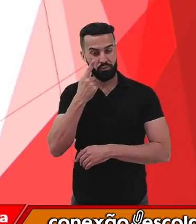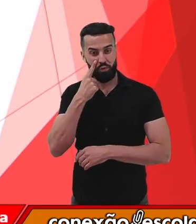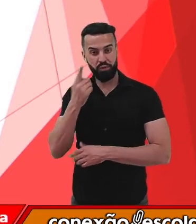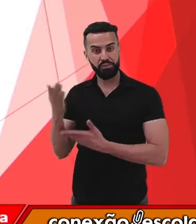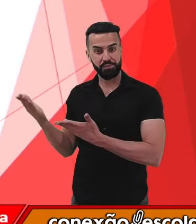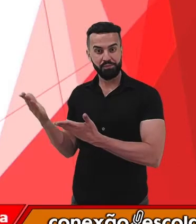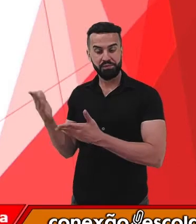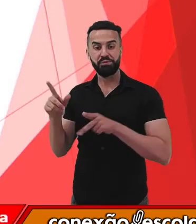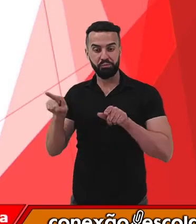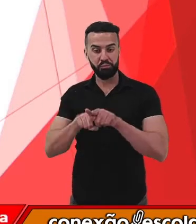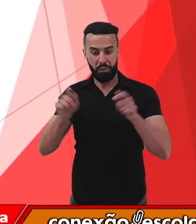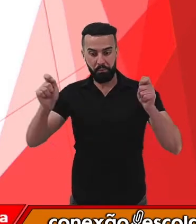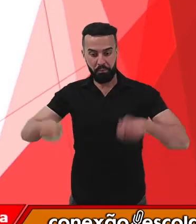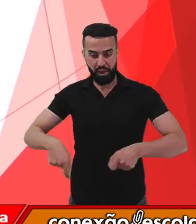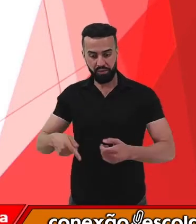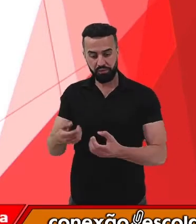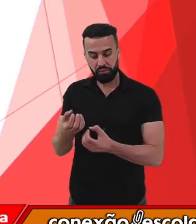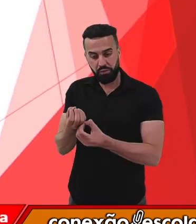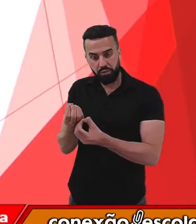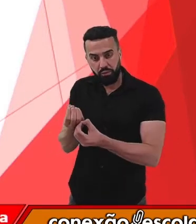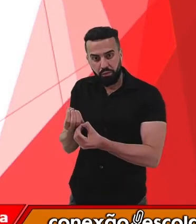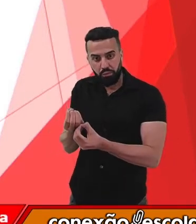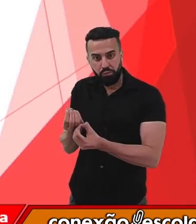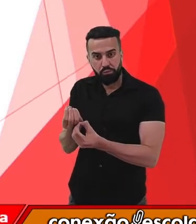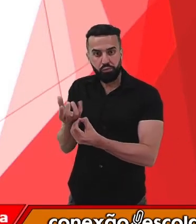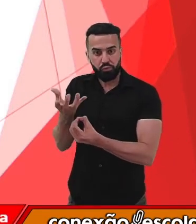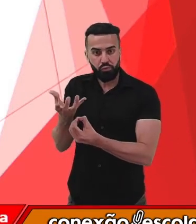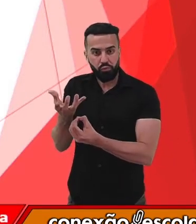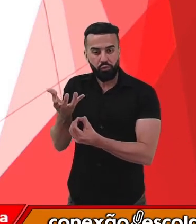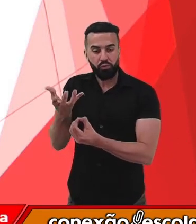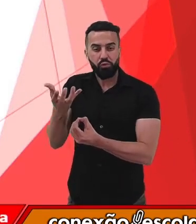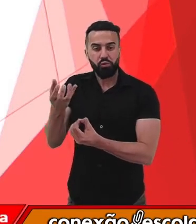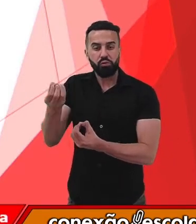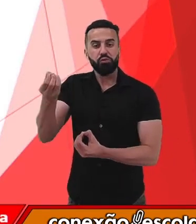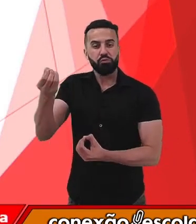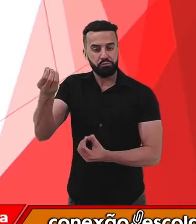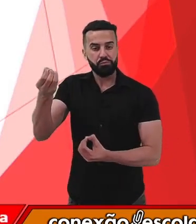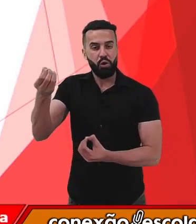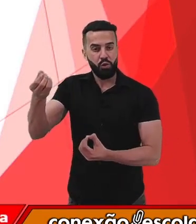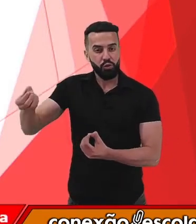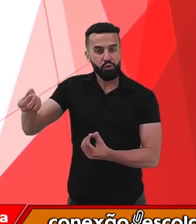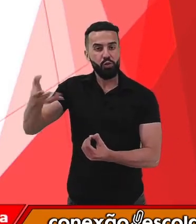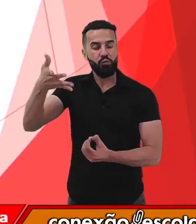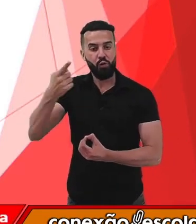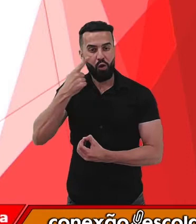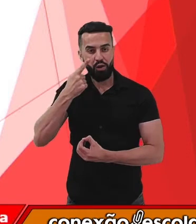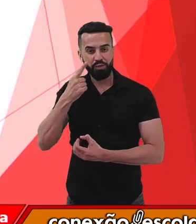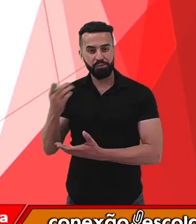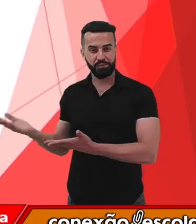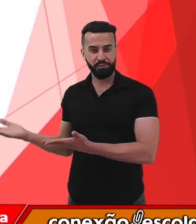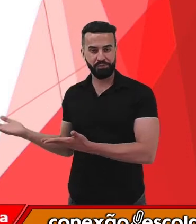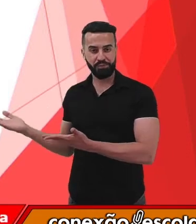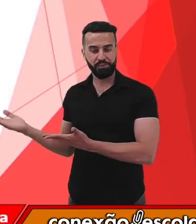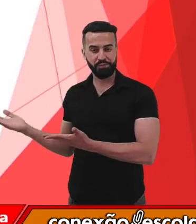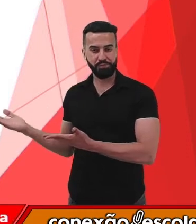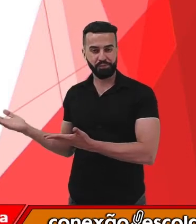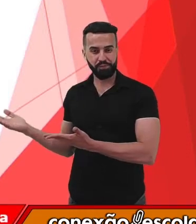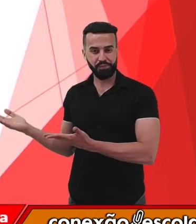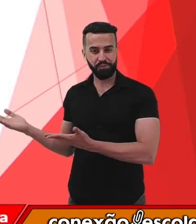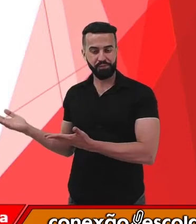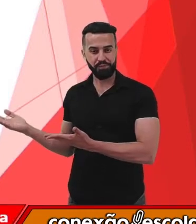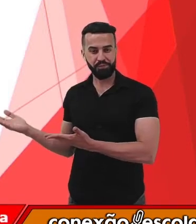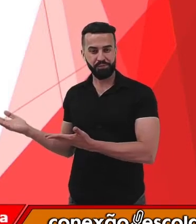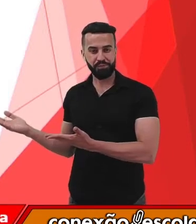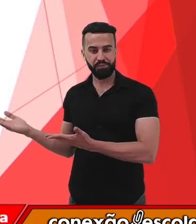brotamento. Então, aqui no desenho, nós temos um indivíduo. Ao longo do tempo, surge um broto no corpo dele. Esse broto